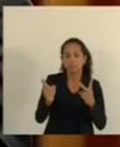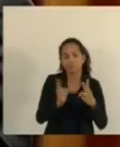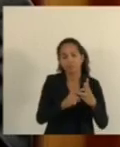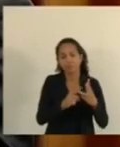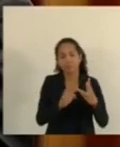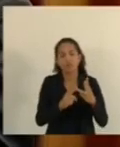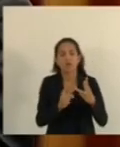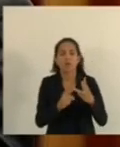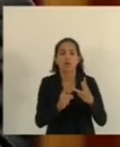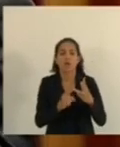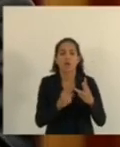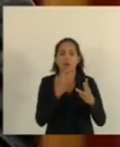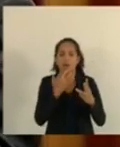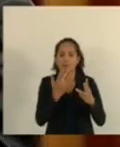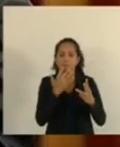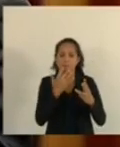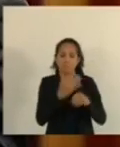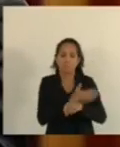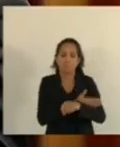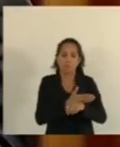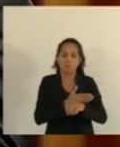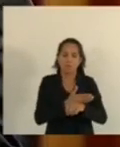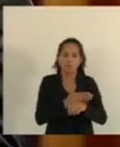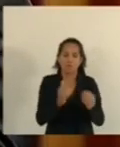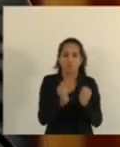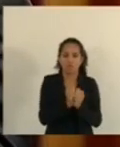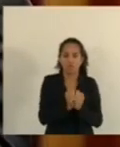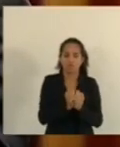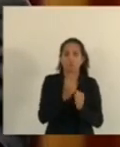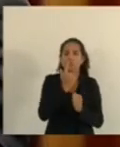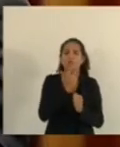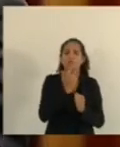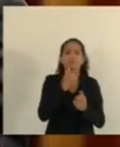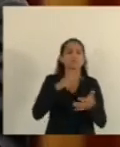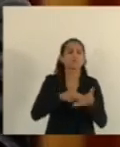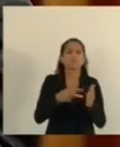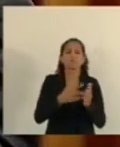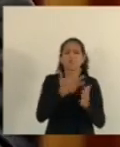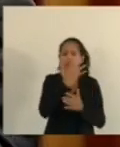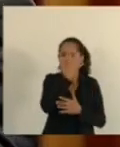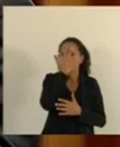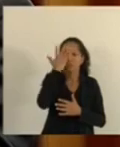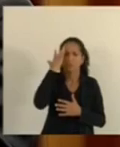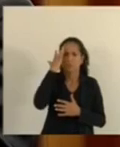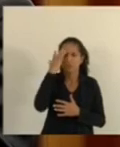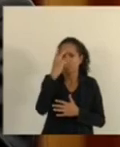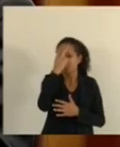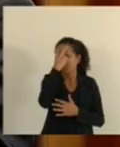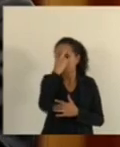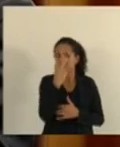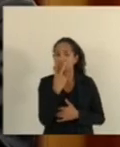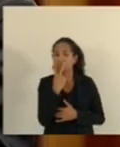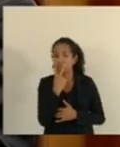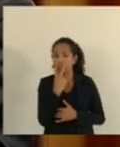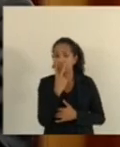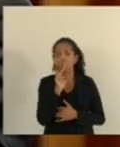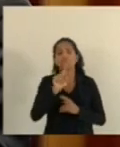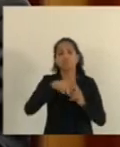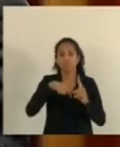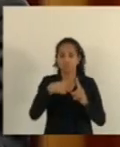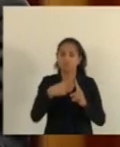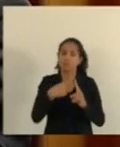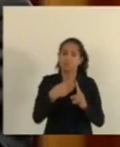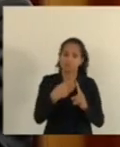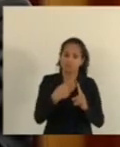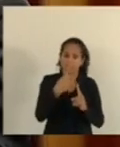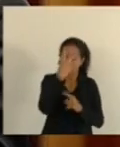Já a bengala Branca Com vermelho Indica que essa pessoa Além de ser Deficiente Visual Ou